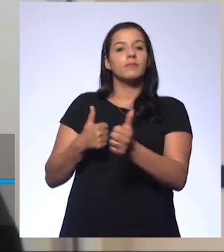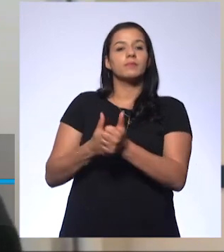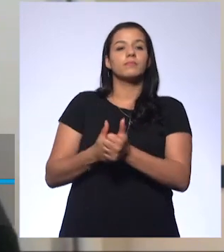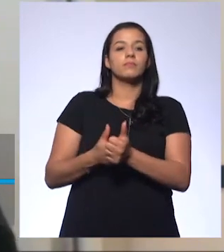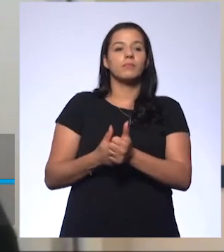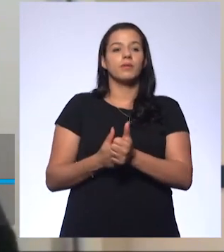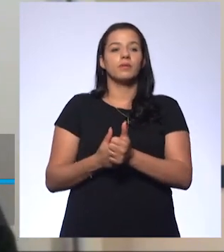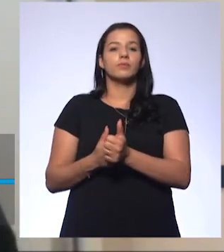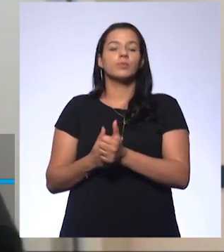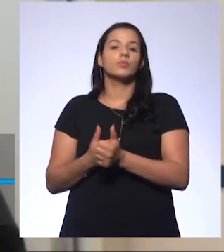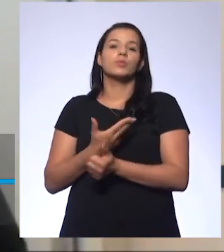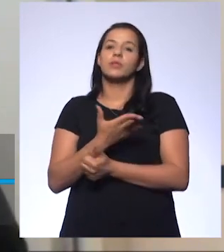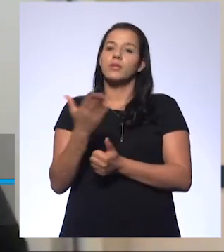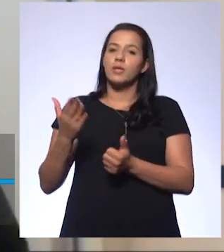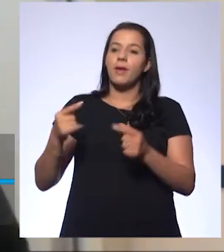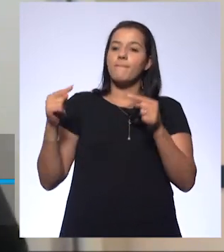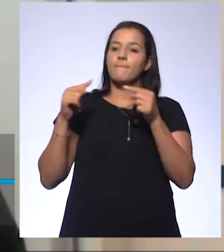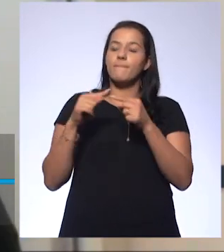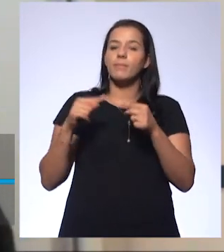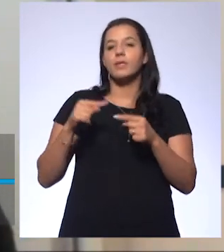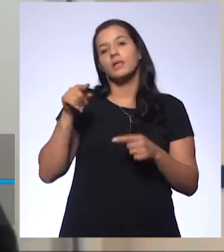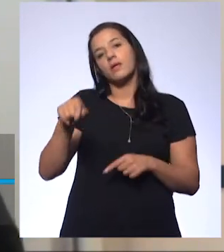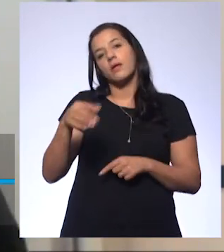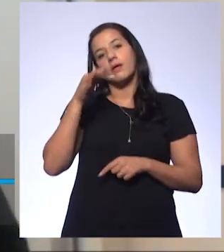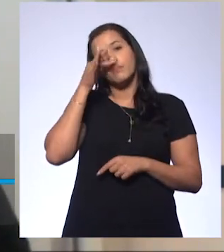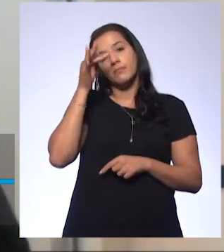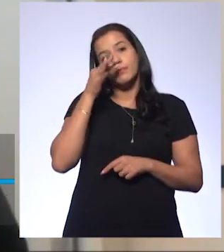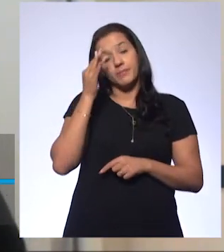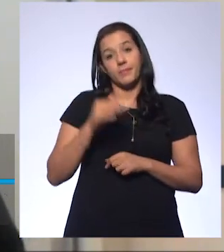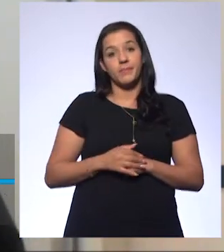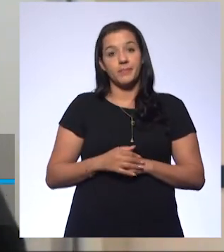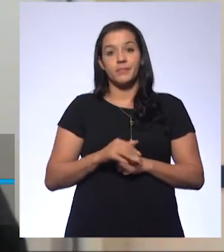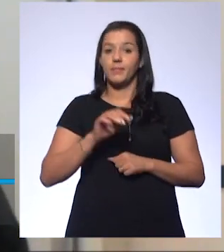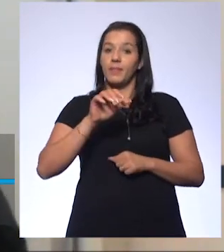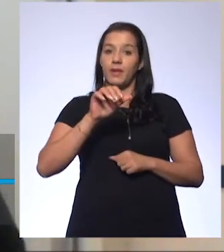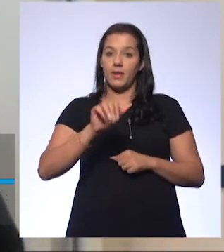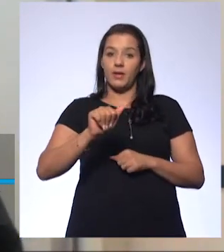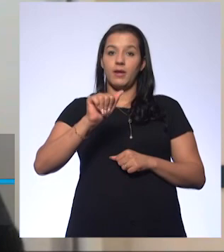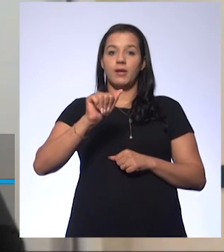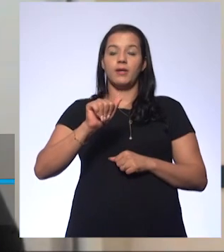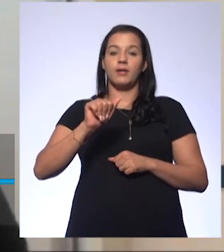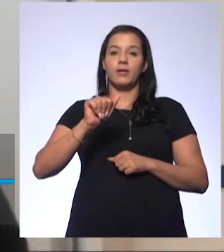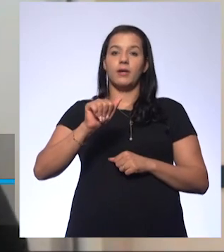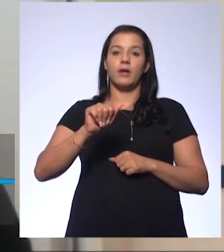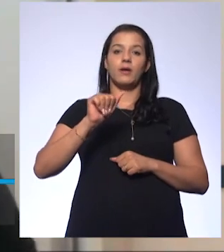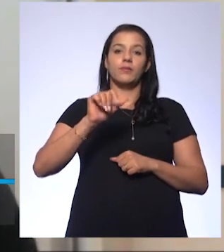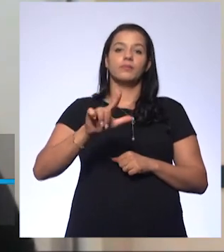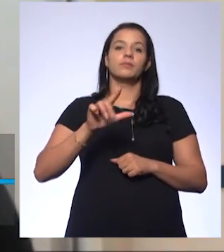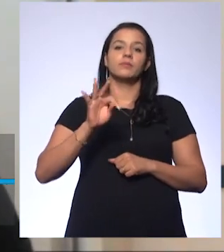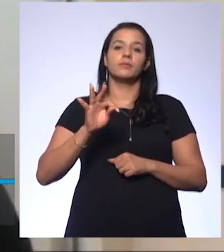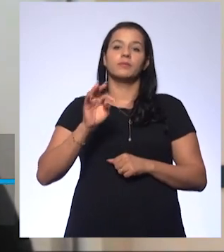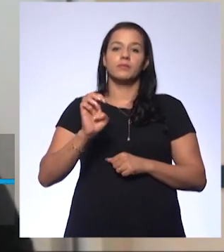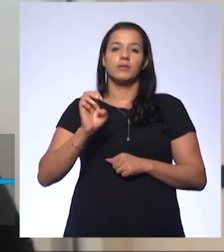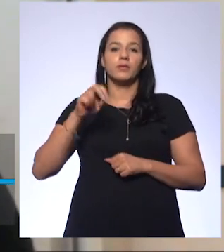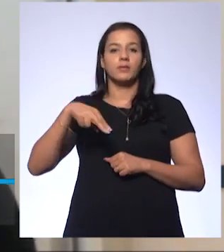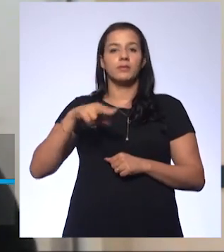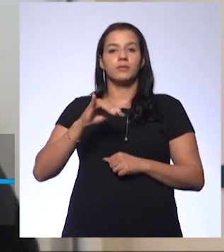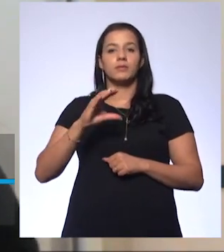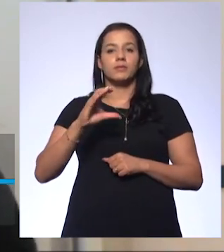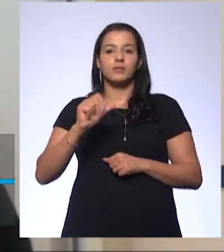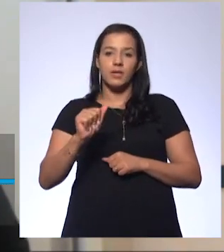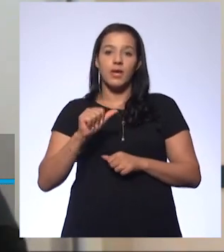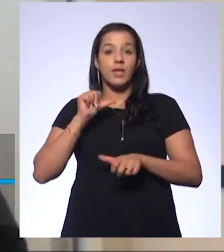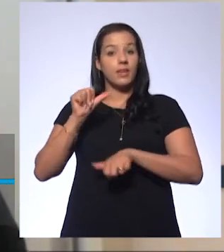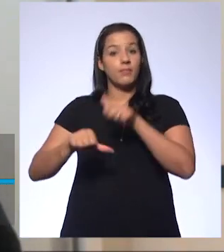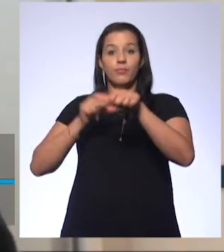ao que seria ideal para aquela planta. A hortência, aquela florzinha, ela muda de cor de acordo com o pH do solo que ela